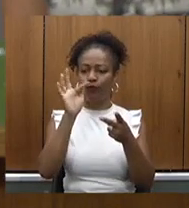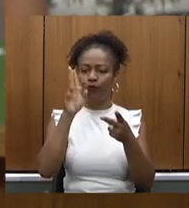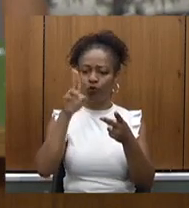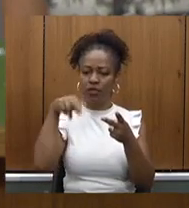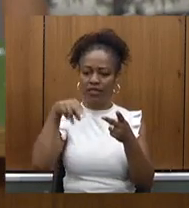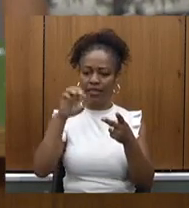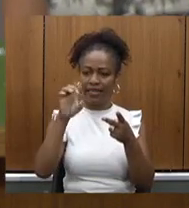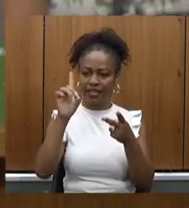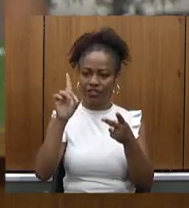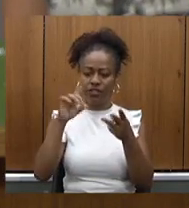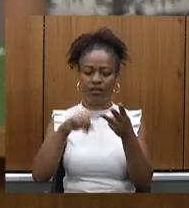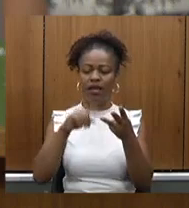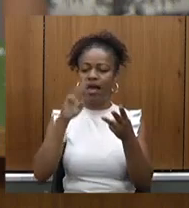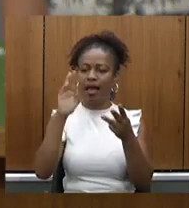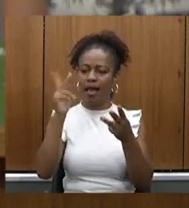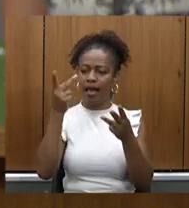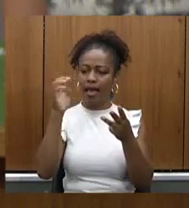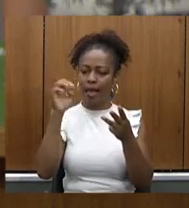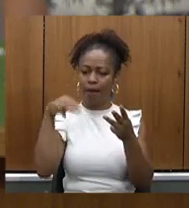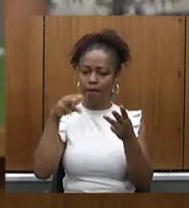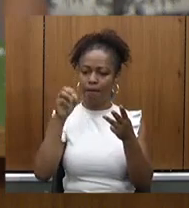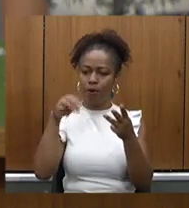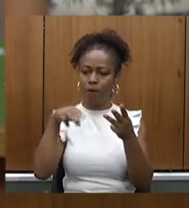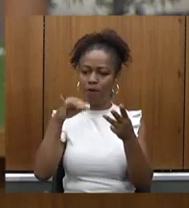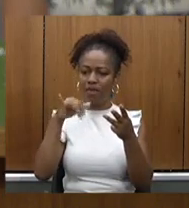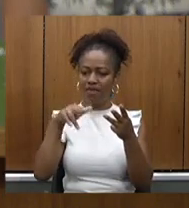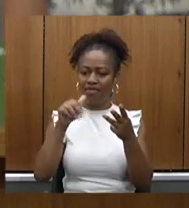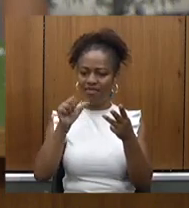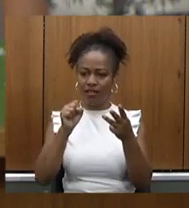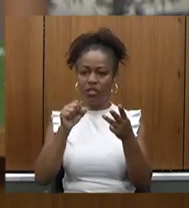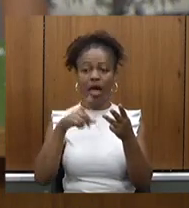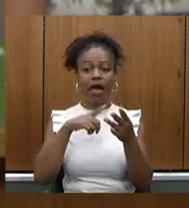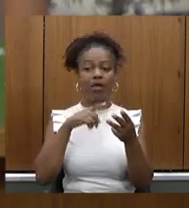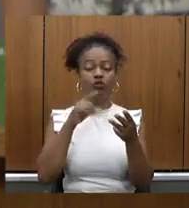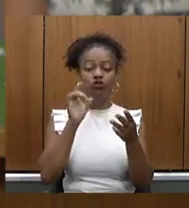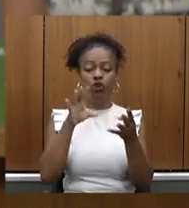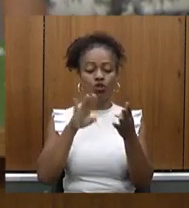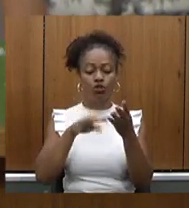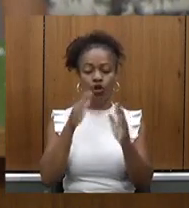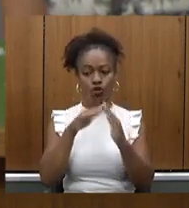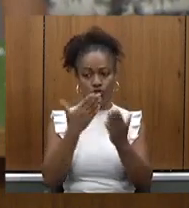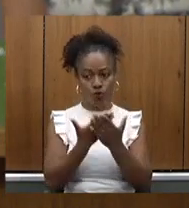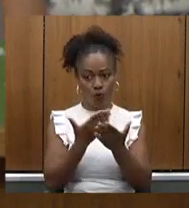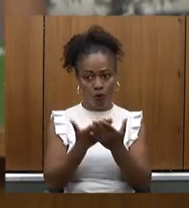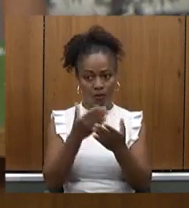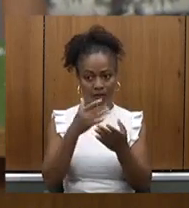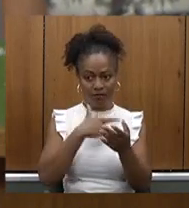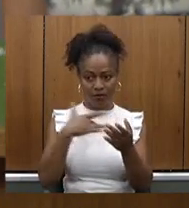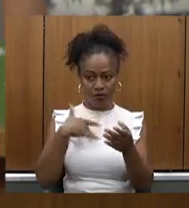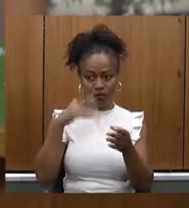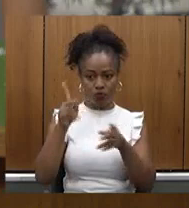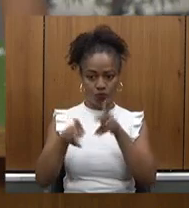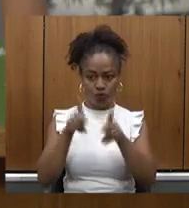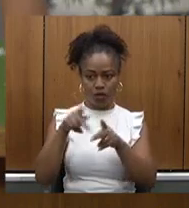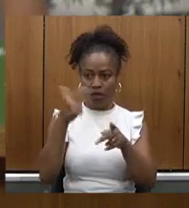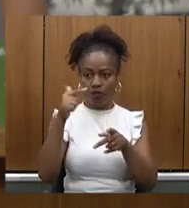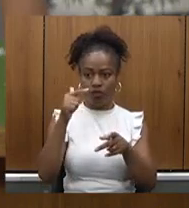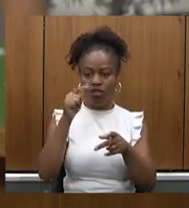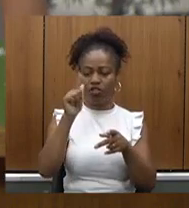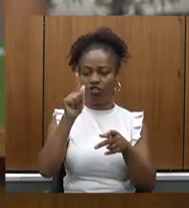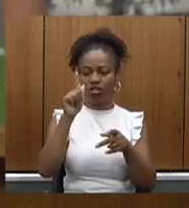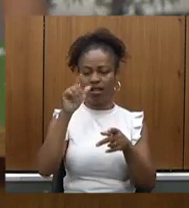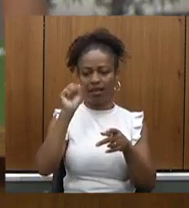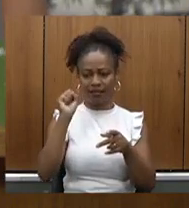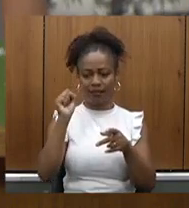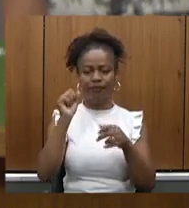indiretas de acesso à escola de saúde pública que não tem a GFs ela é vinculada ao faturamento quanto mais se produz dentro das